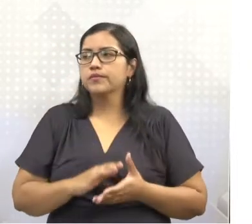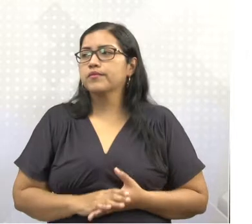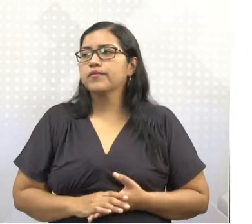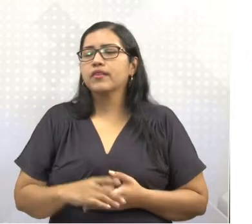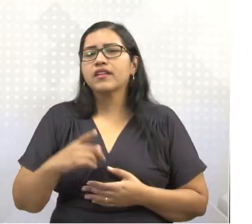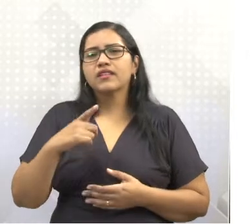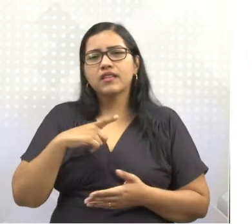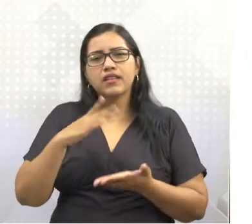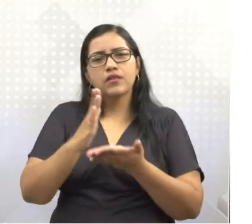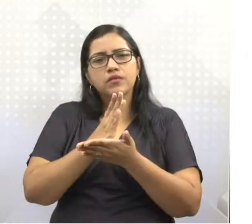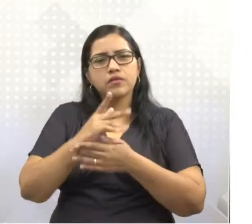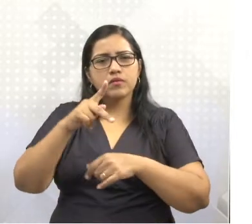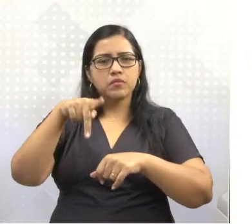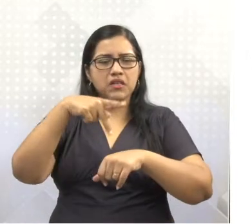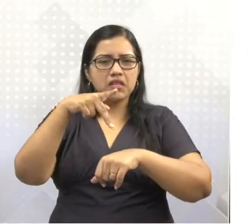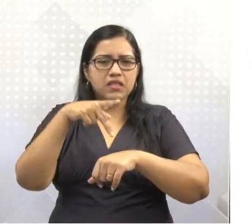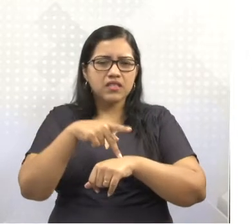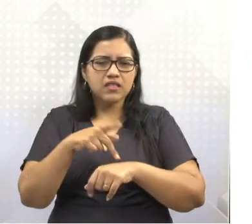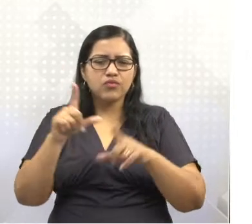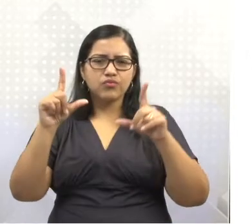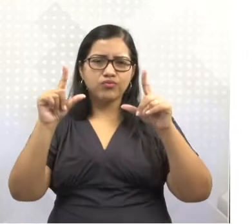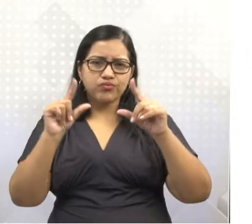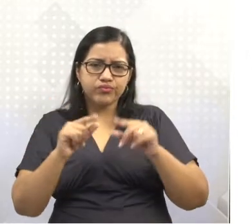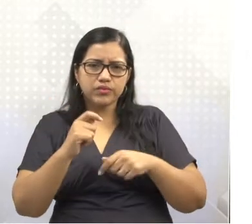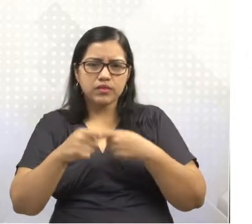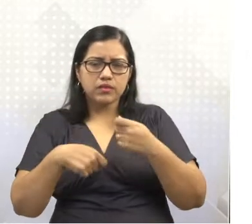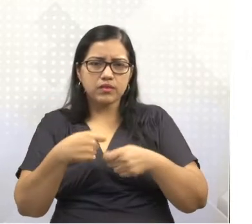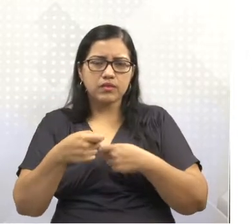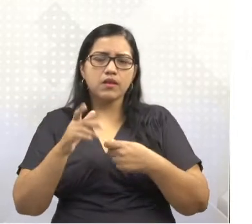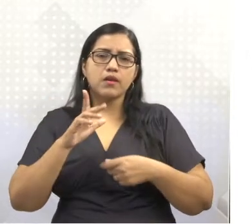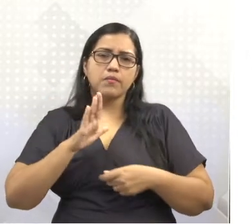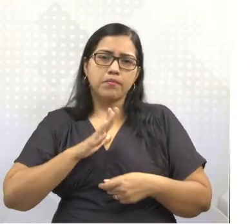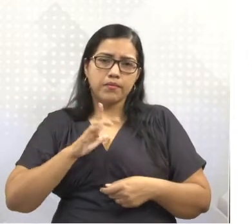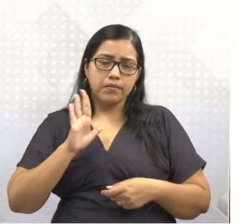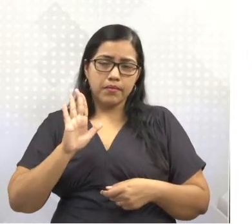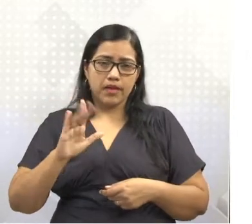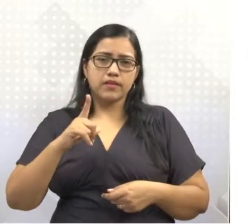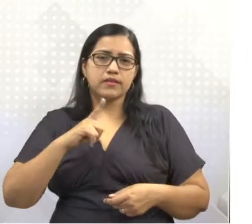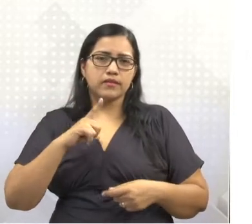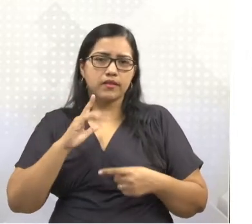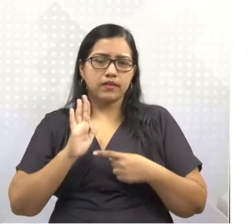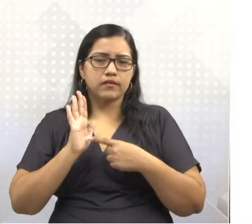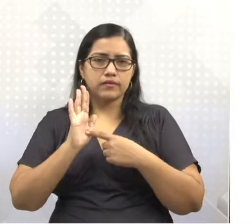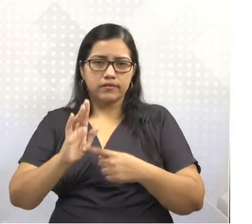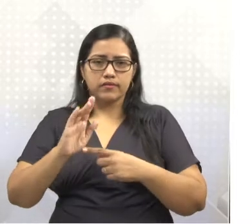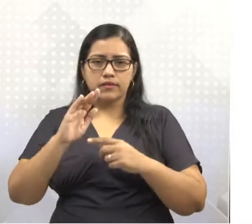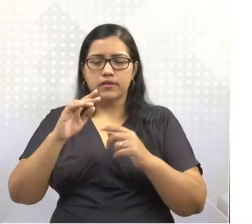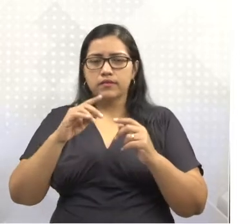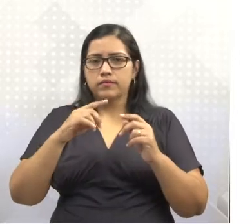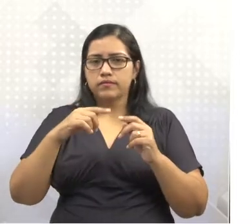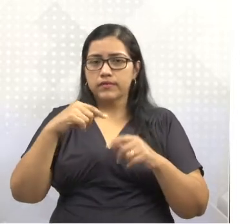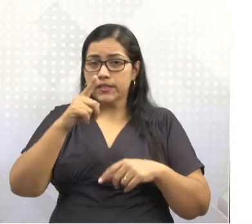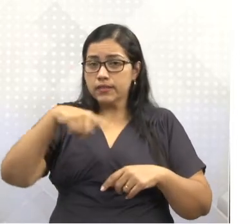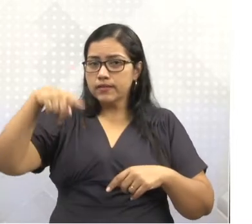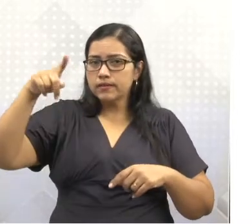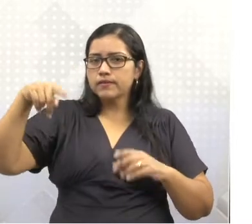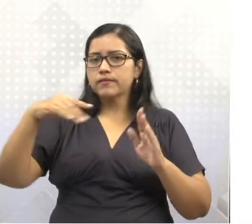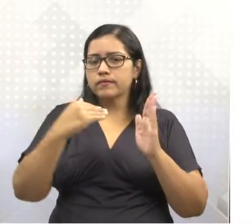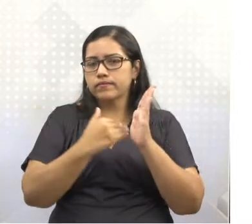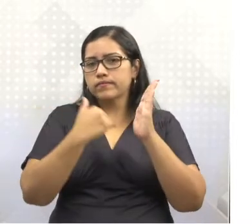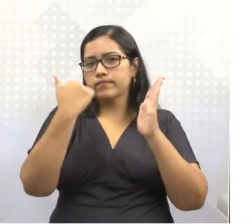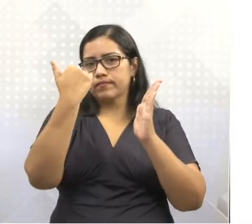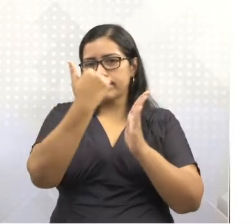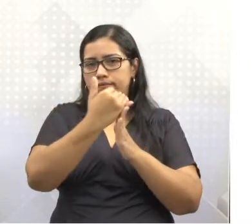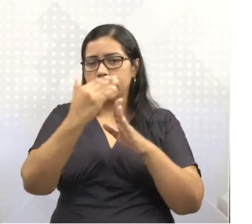destacadas, mas que possuem altos índices de desenvolvimento humano, como é o caso da Suécia, da Finlândia, da